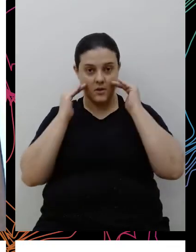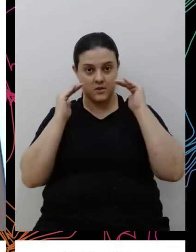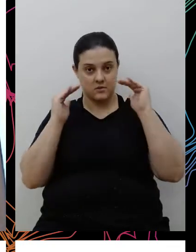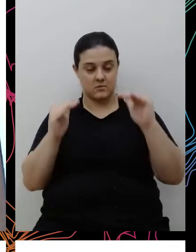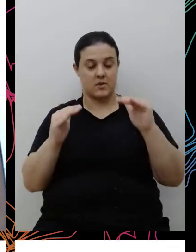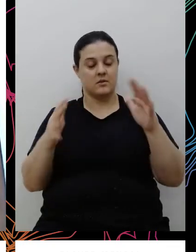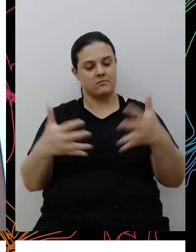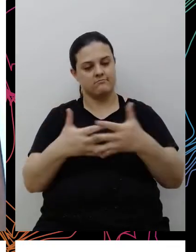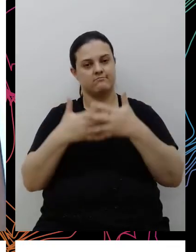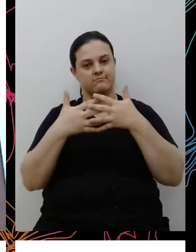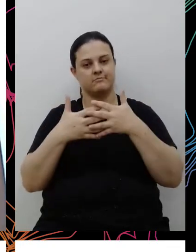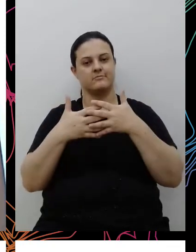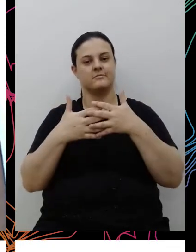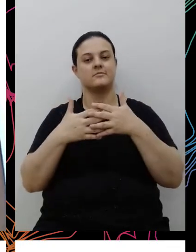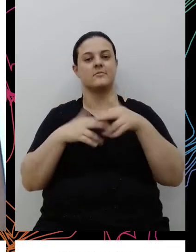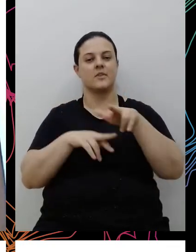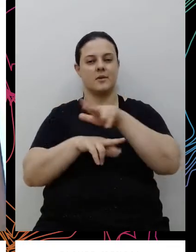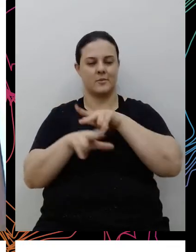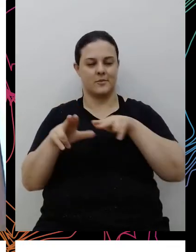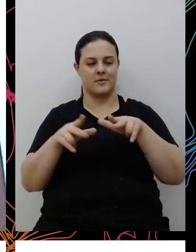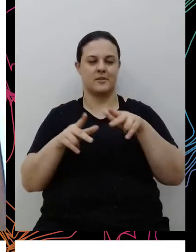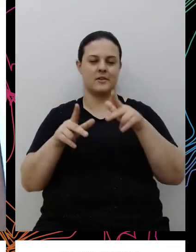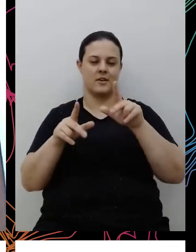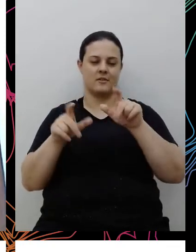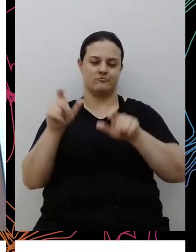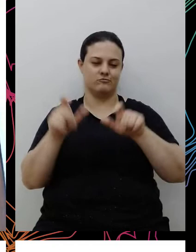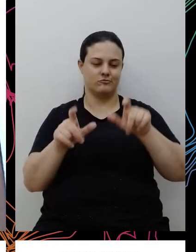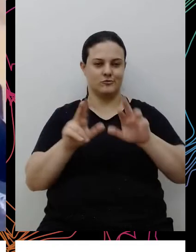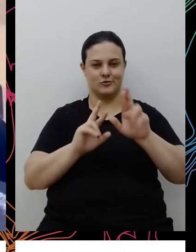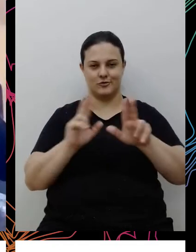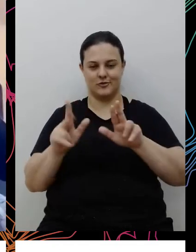acolhedor aí da sua pluralidade, que a gente viu no Brasil.